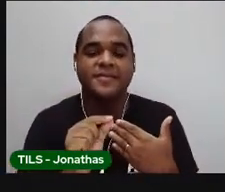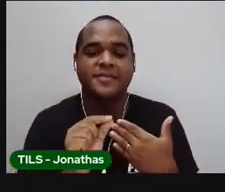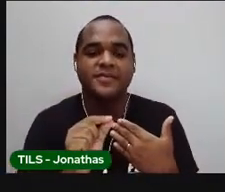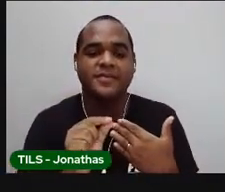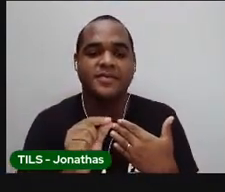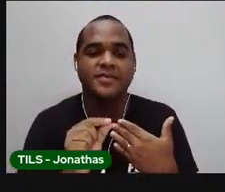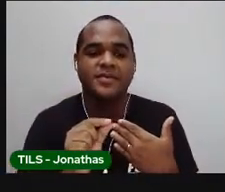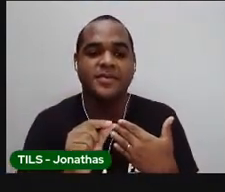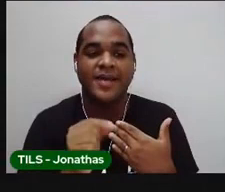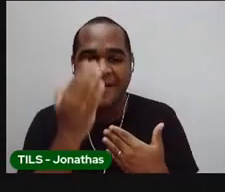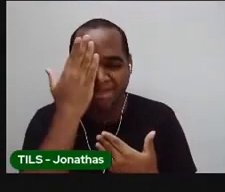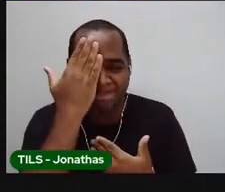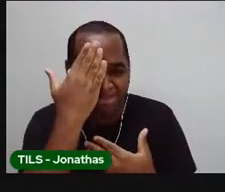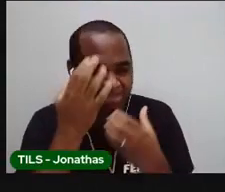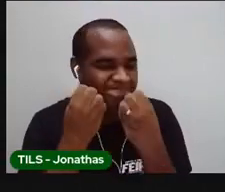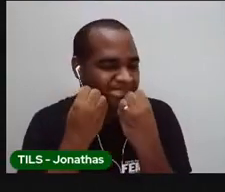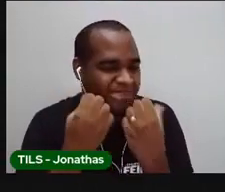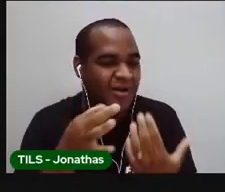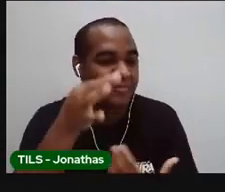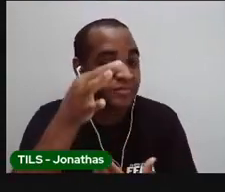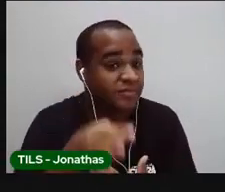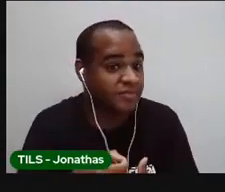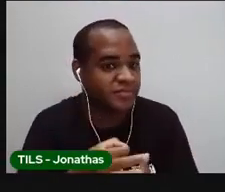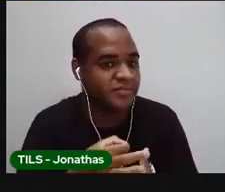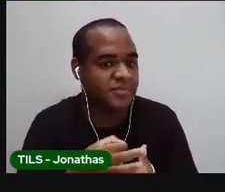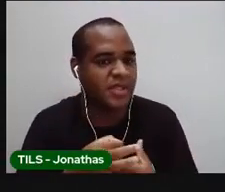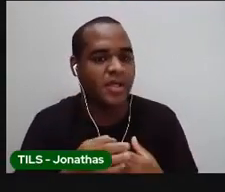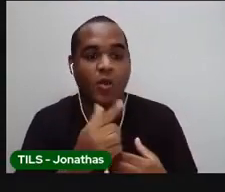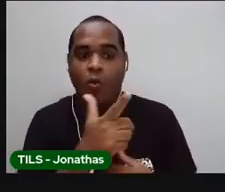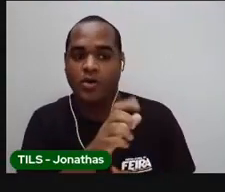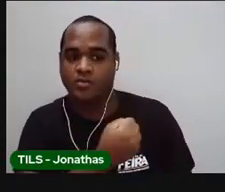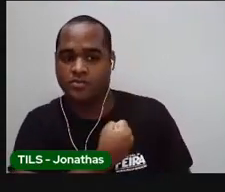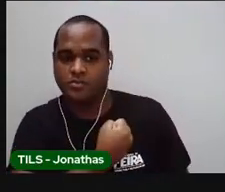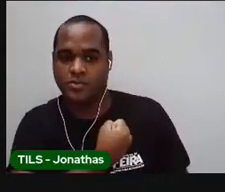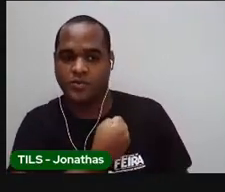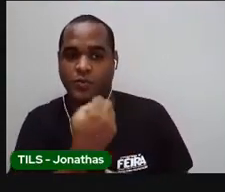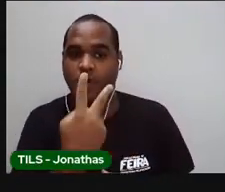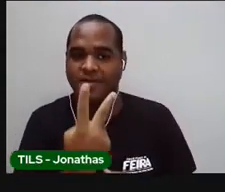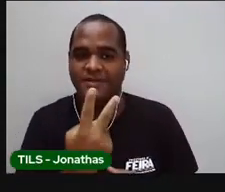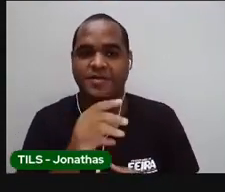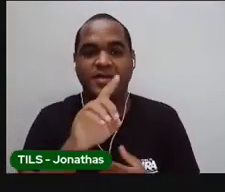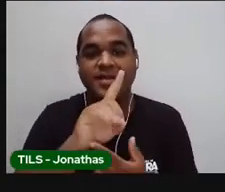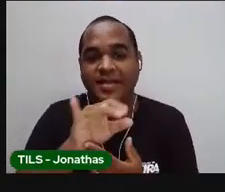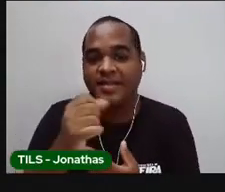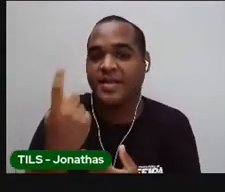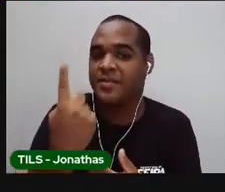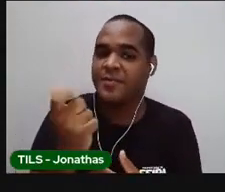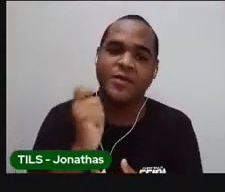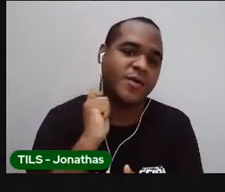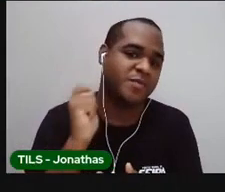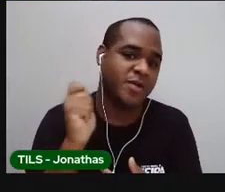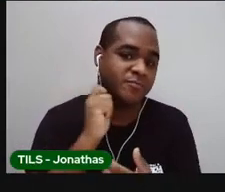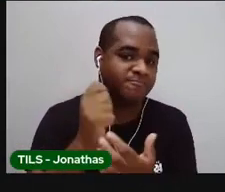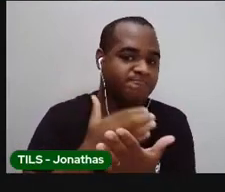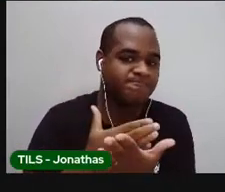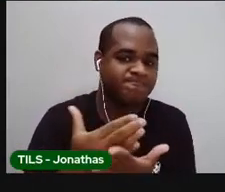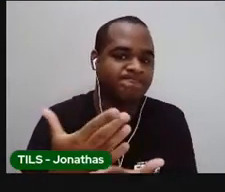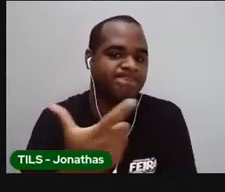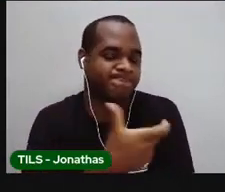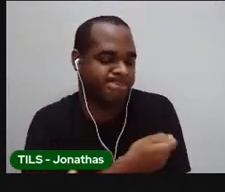Sabia que você ia acertar. Questão número 12. No dia 1º de abril,